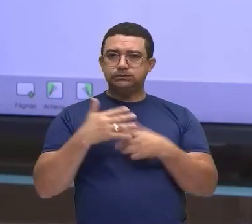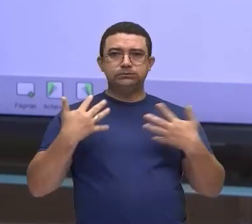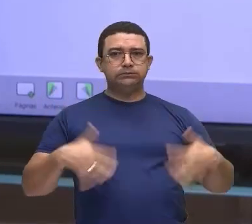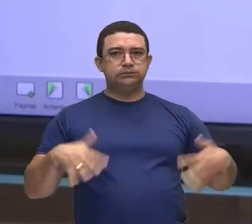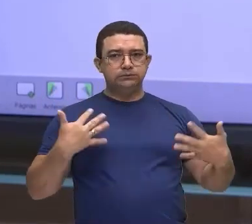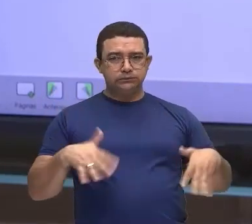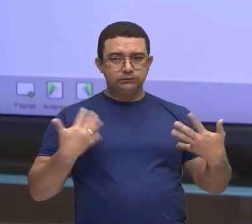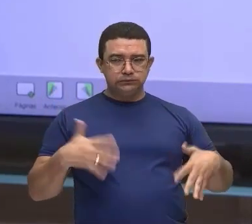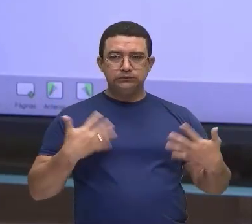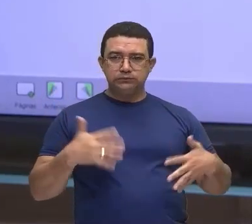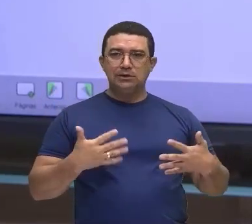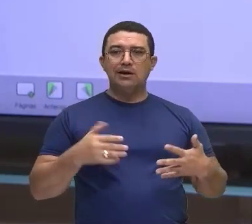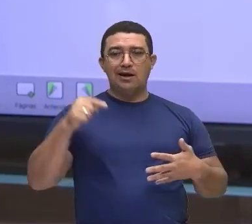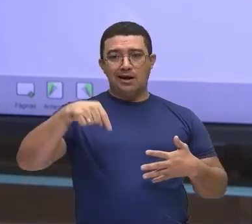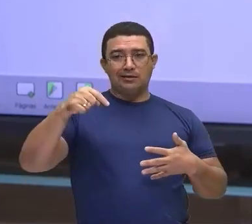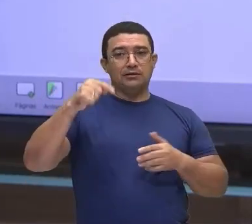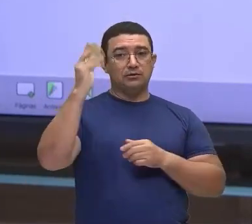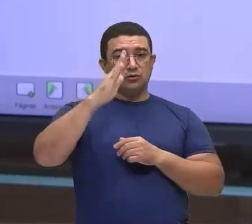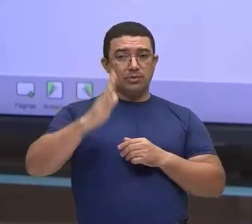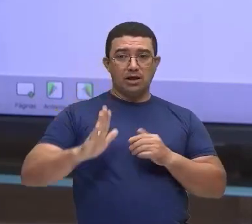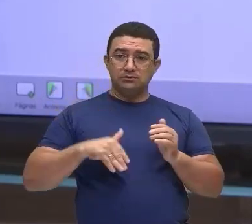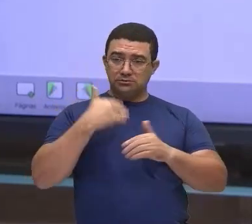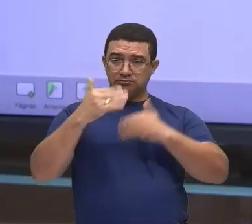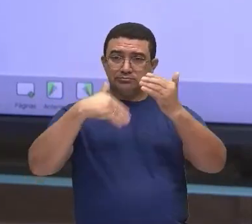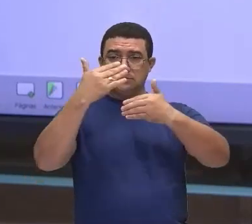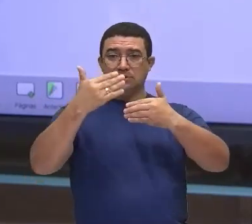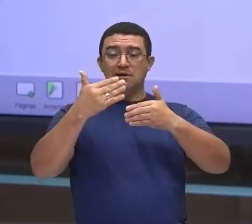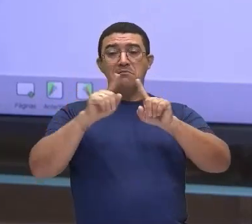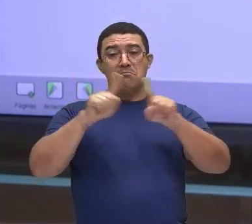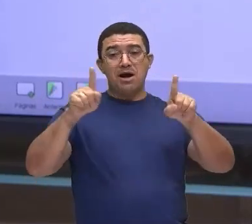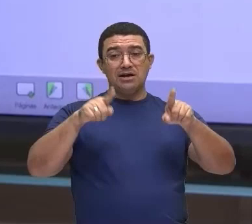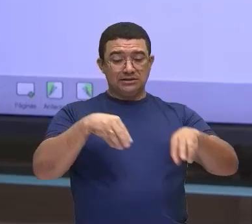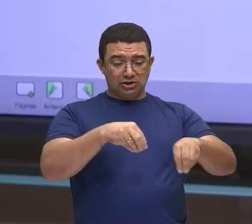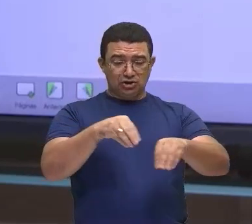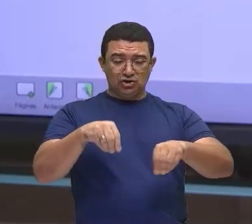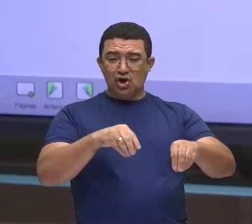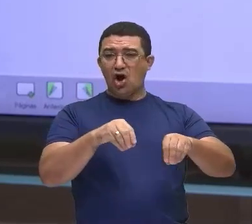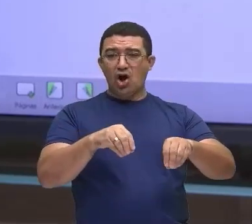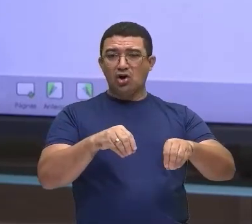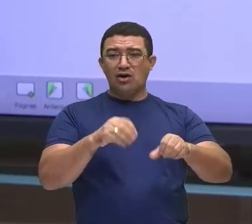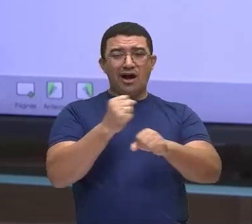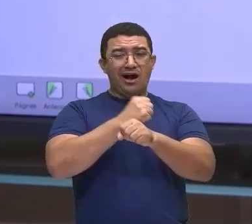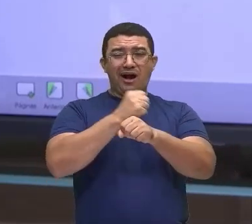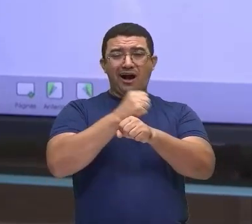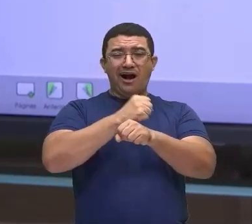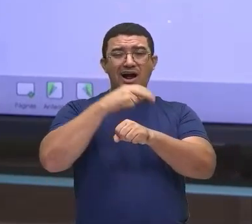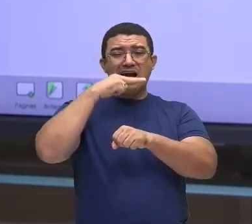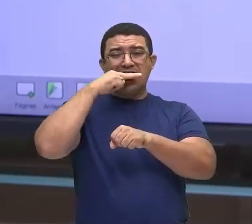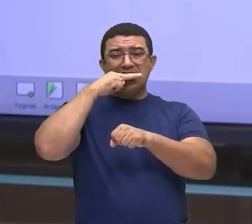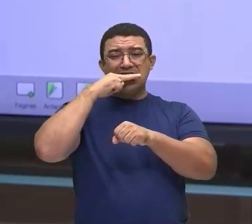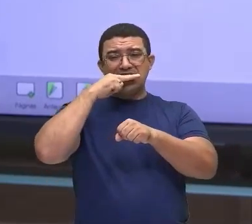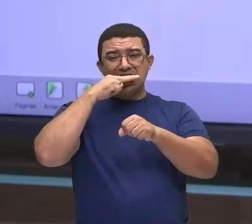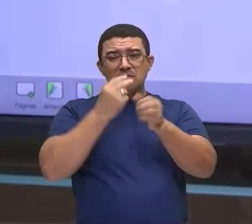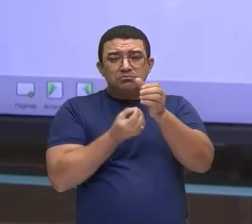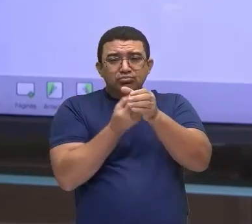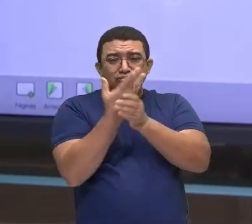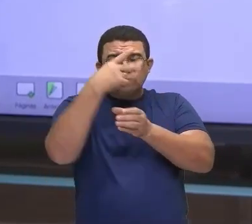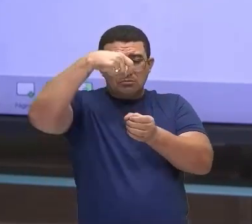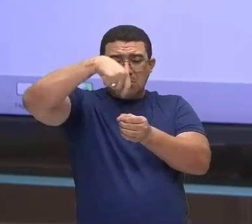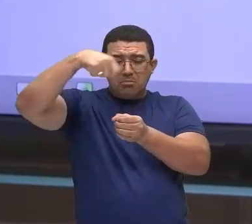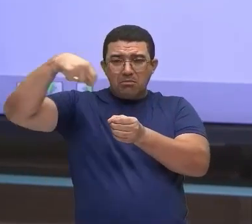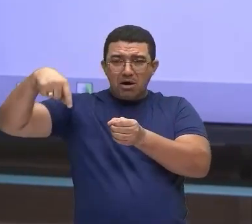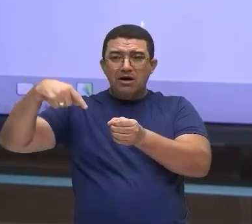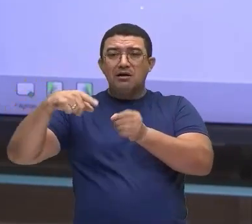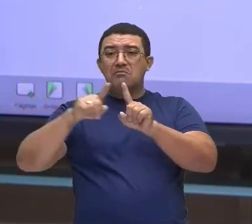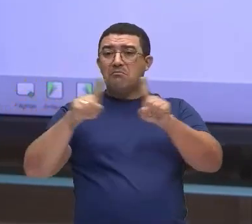esse tipo de agricultura ali e o solo, ele acabou perdendo aí a sua fertilidade, né? Os seus nutrientes.